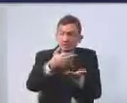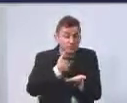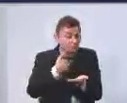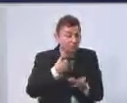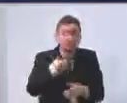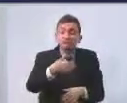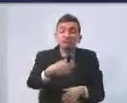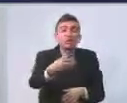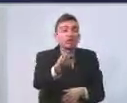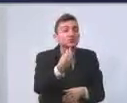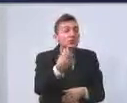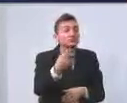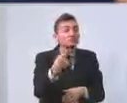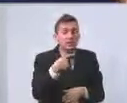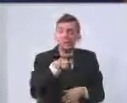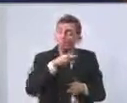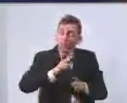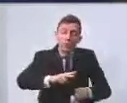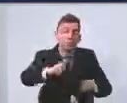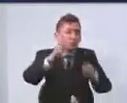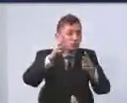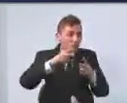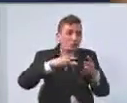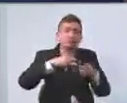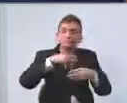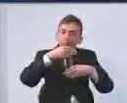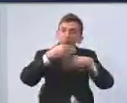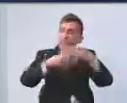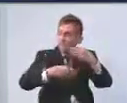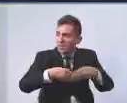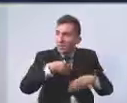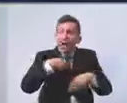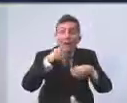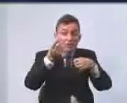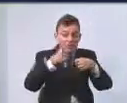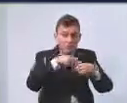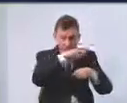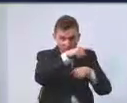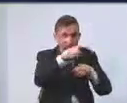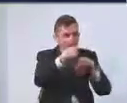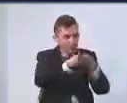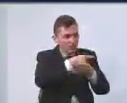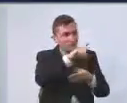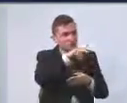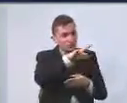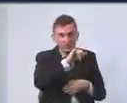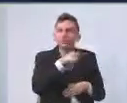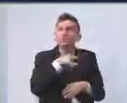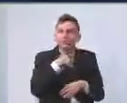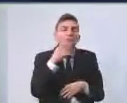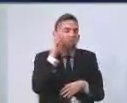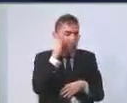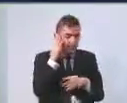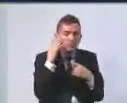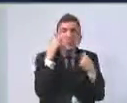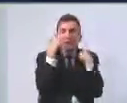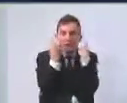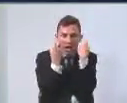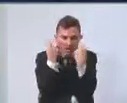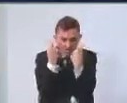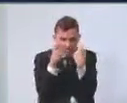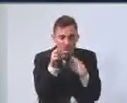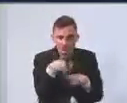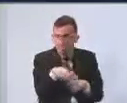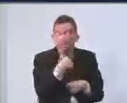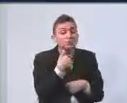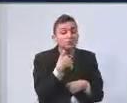não dá, é continuidade, e aí a gente tem todo o carinho, voltando à pergunta da Lúcia, gente tem todo o carinho nesse sentido de saber que nós não